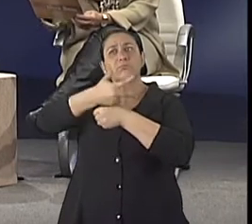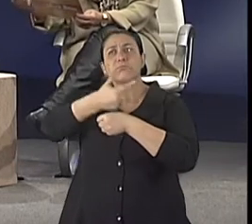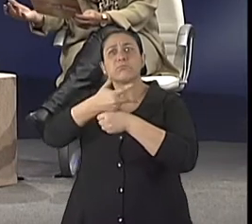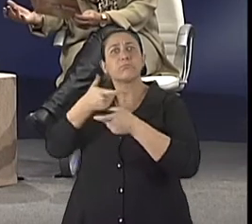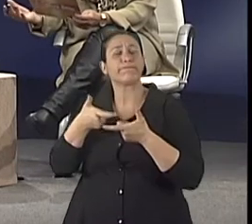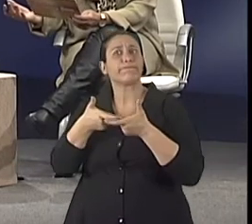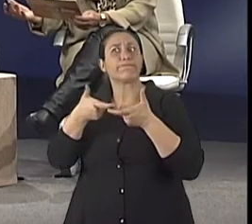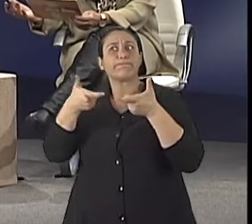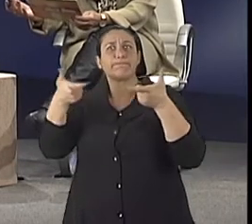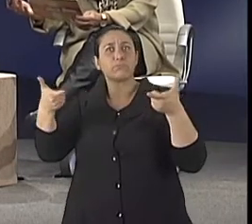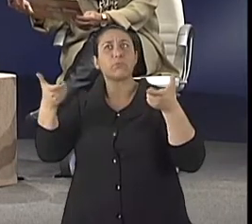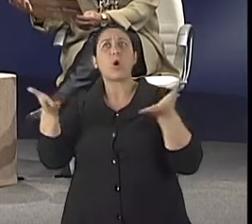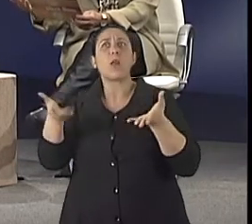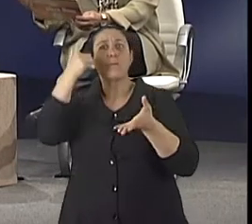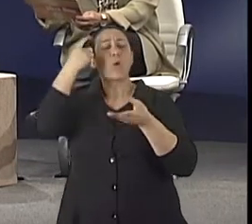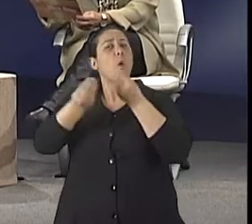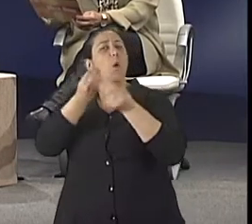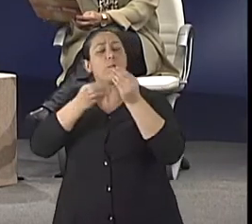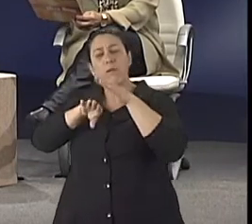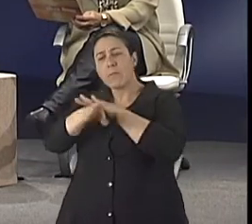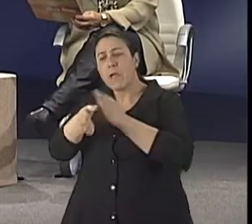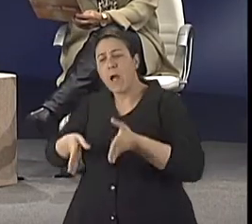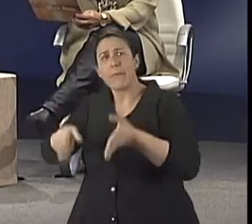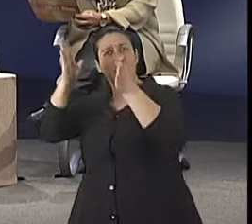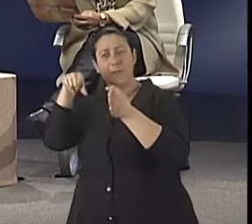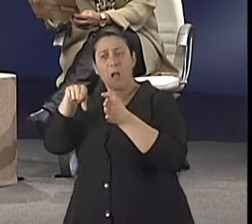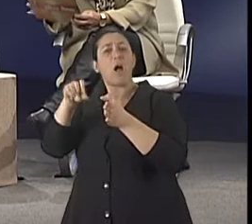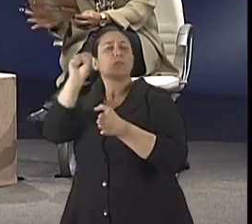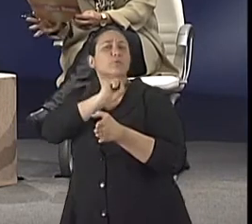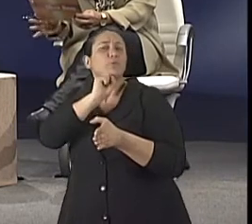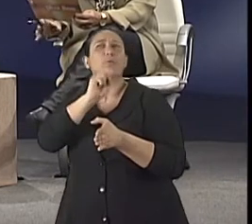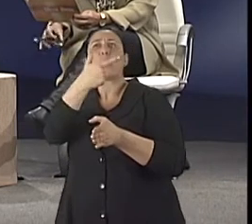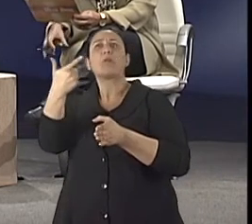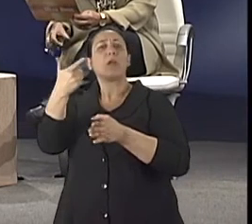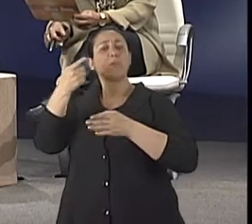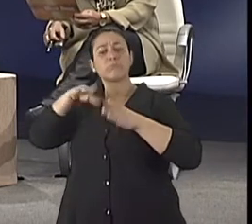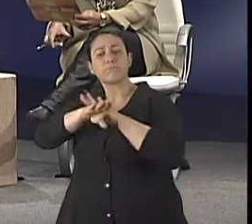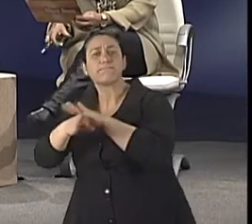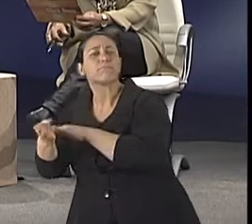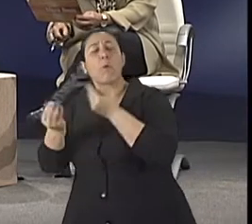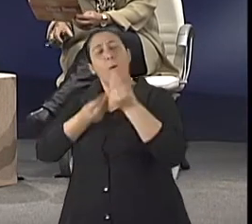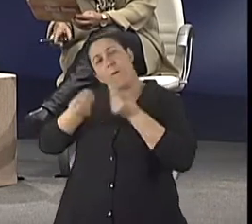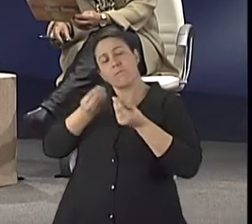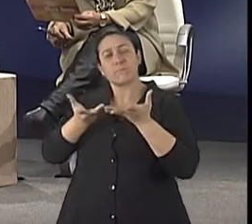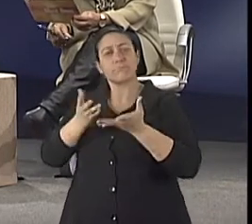não foi pensado para um idoso morar? Quais são as coisas fundamentais para se fazer nessas modificações, Daniela? Bom,